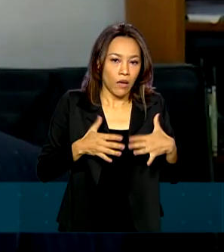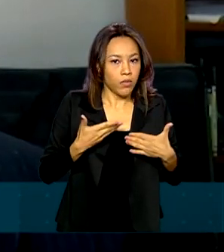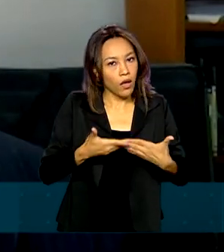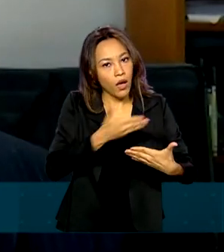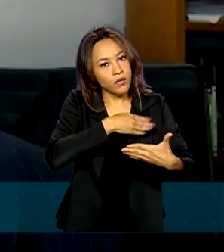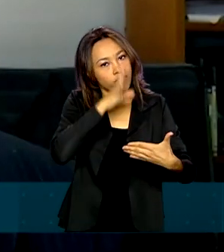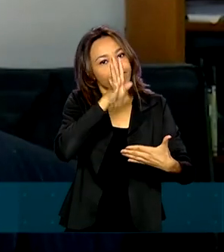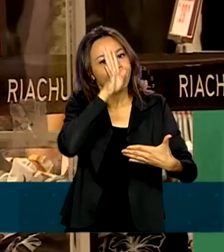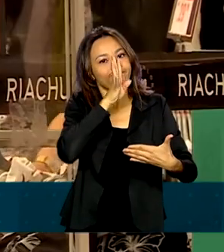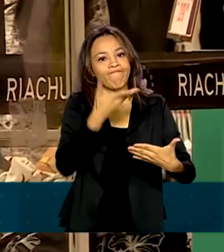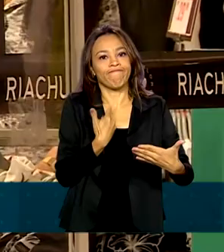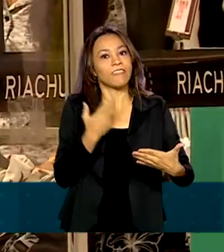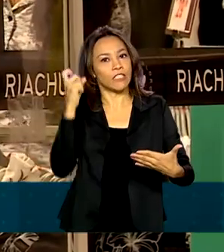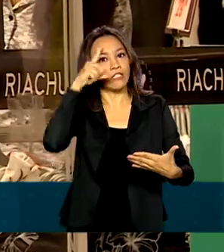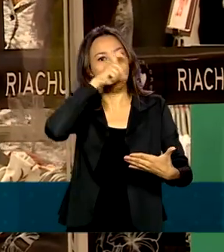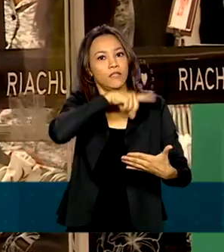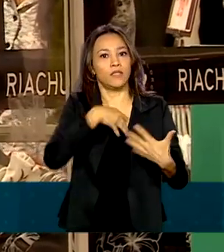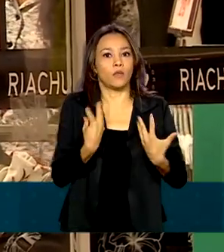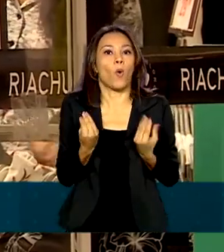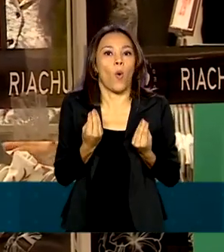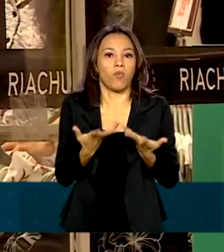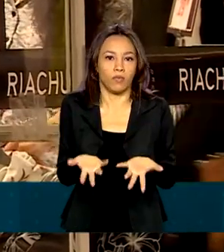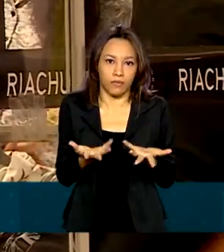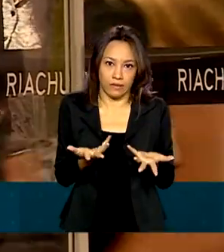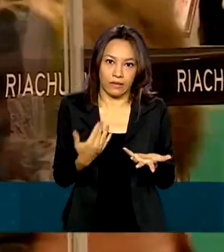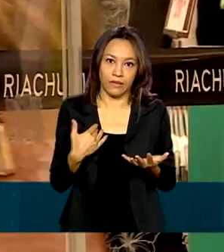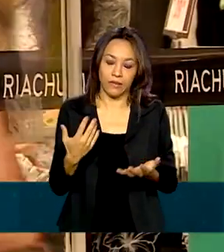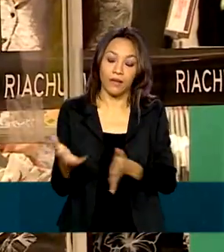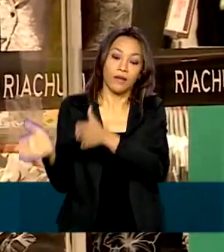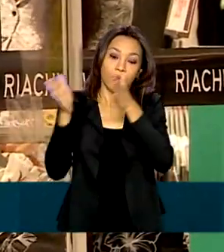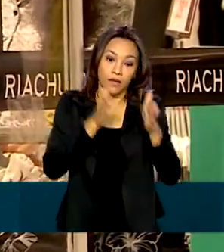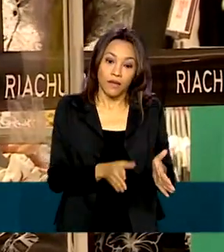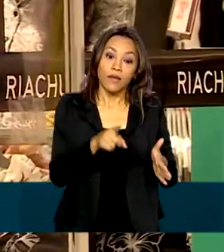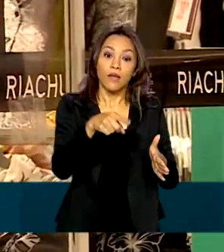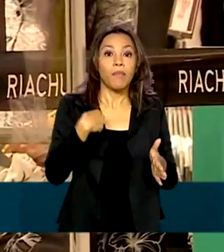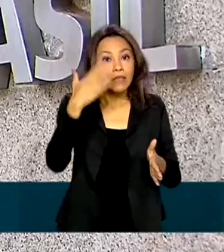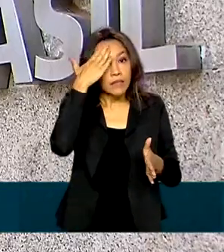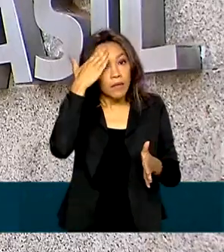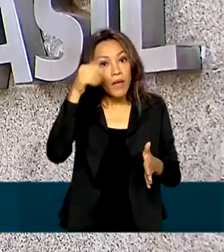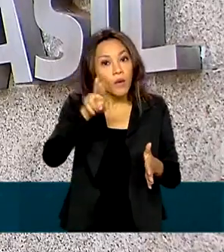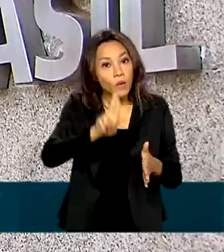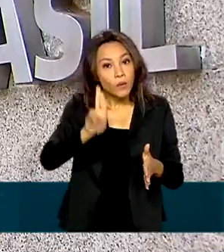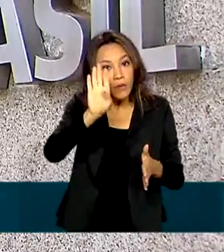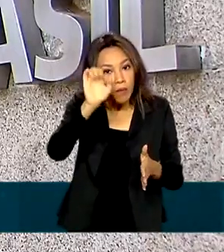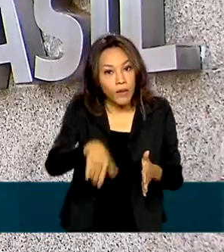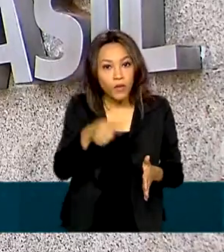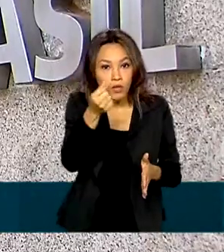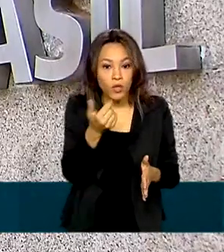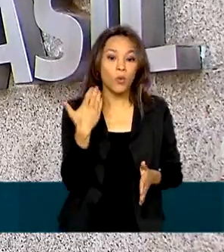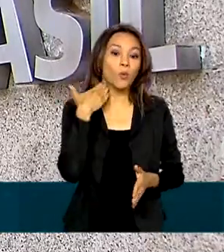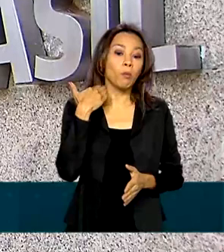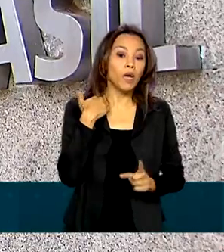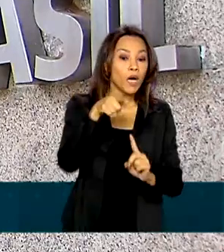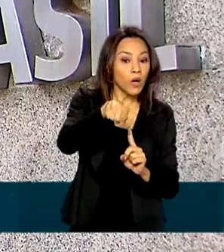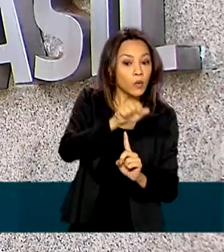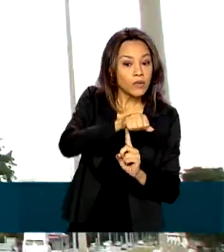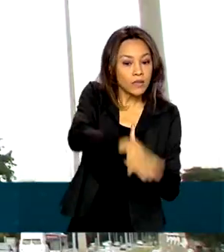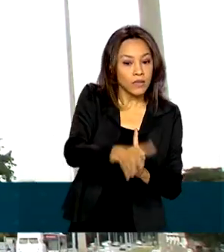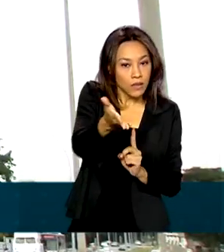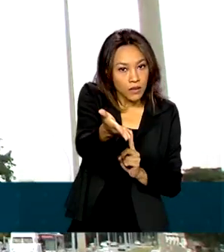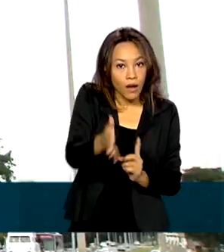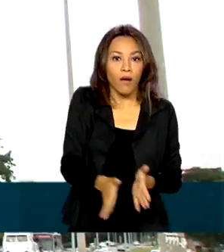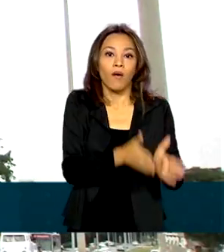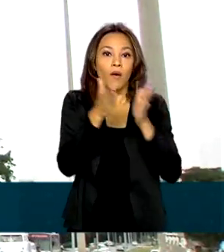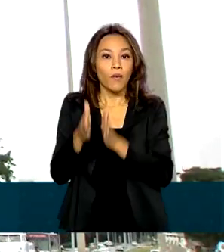muitas vezes é difícil de sair. E para ajudar o brasileiro a administrar bem o dinheiro, o Banco Central e a Federação Brasileira de